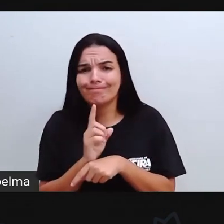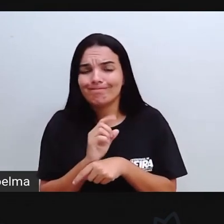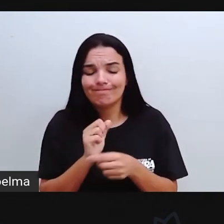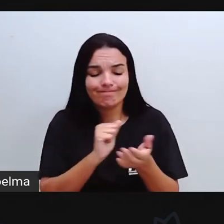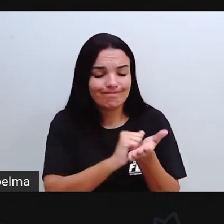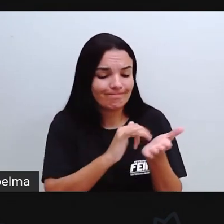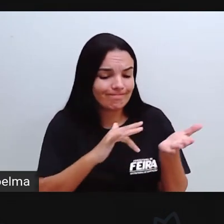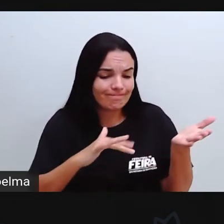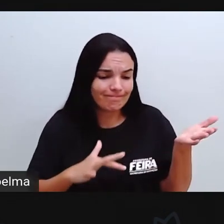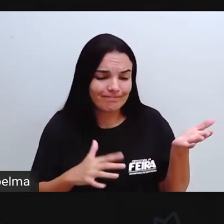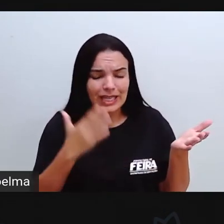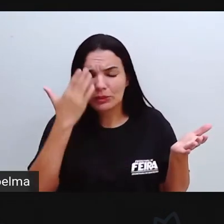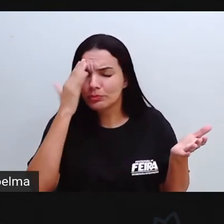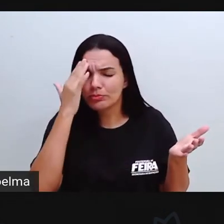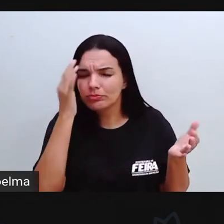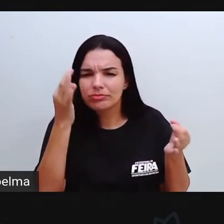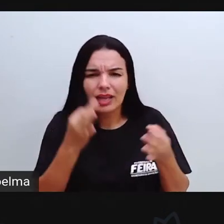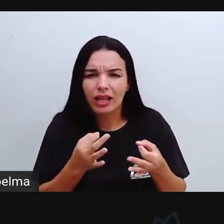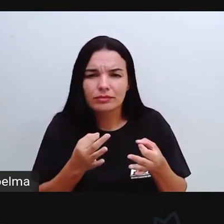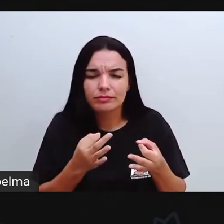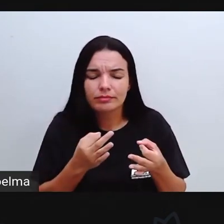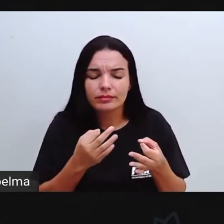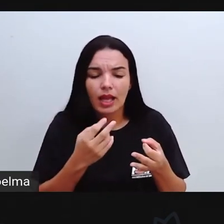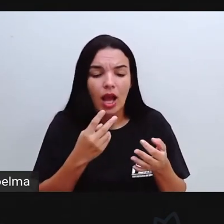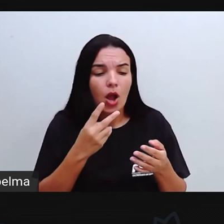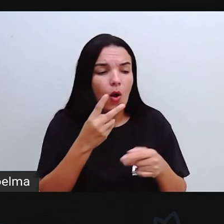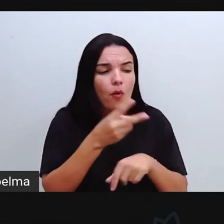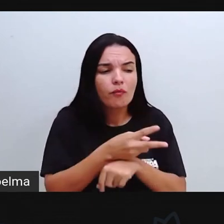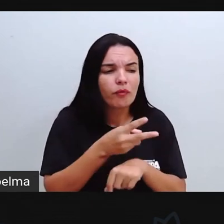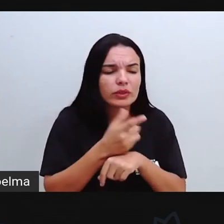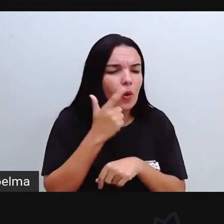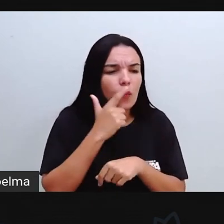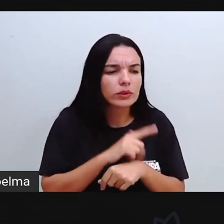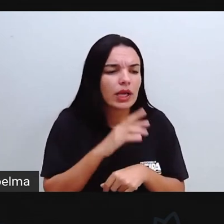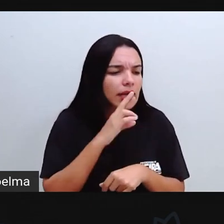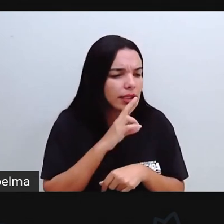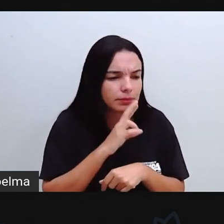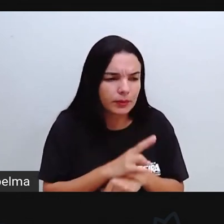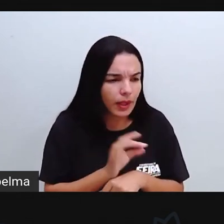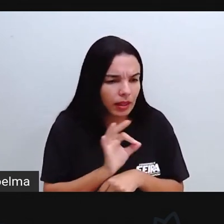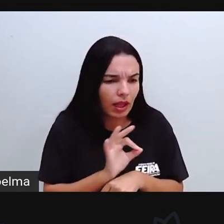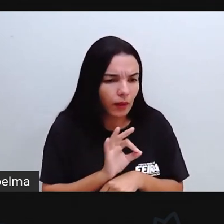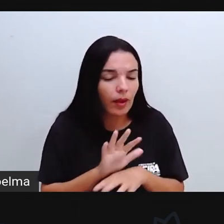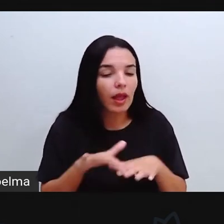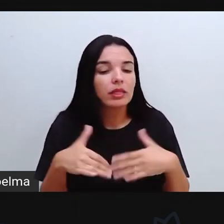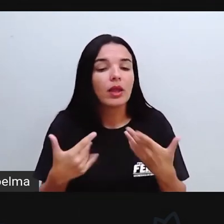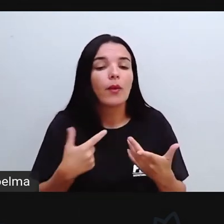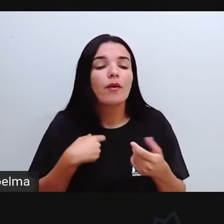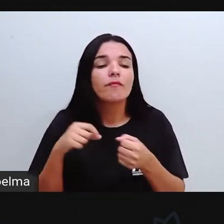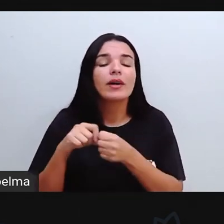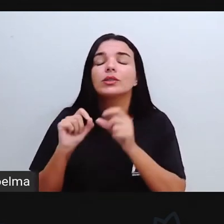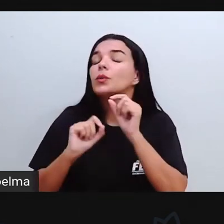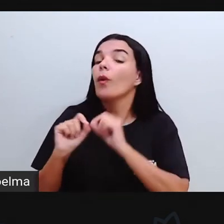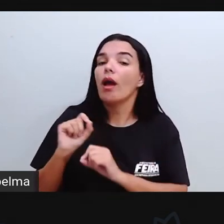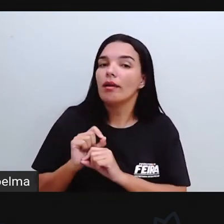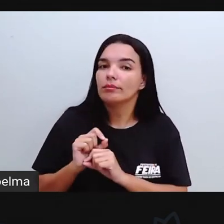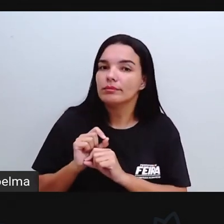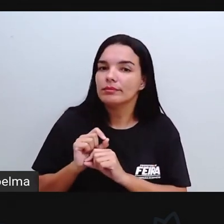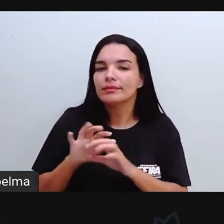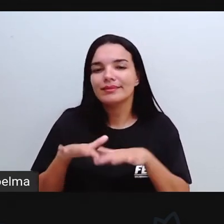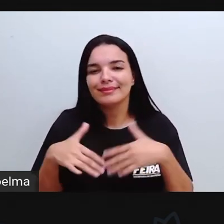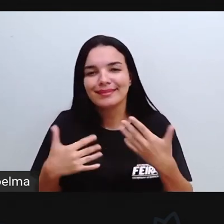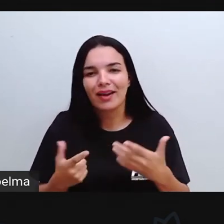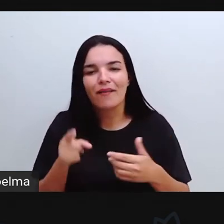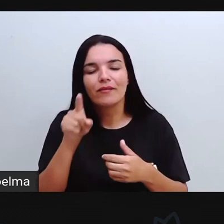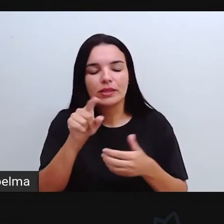entendi muito bem. E o vídeo, ele não consegue responder a essa questão pra mim. O que eu faço, Pró? Pró,